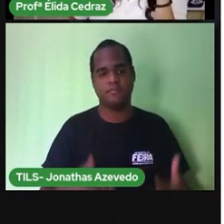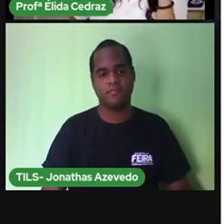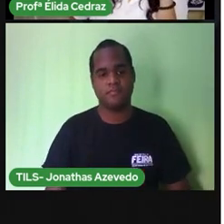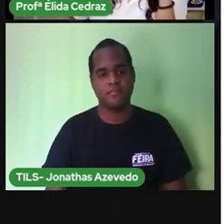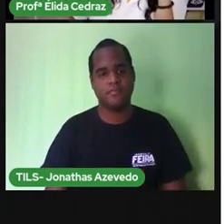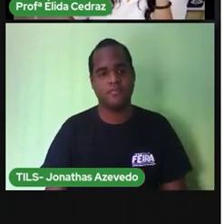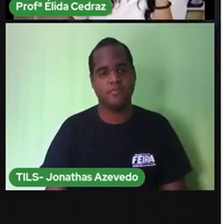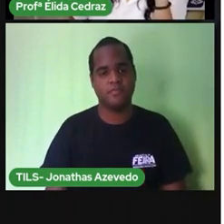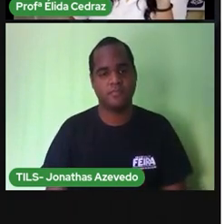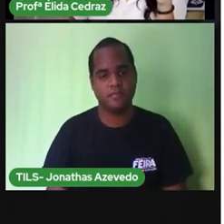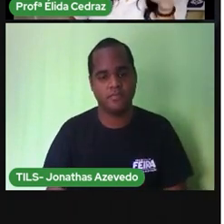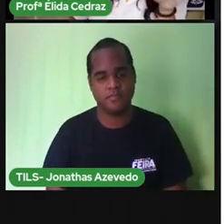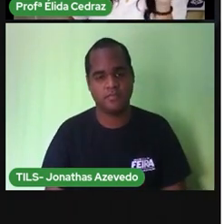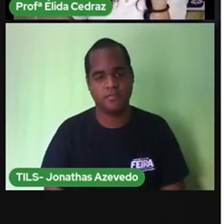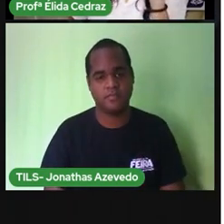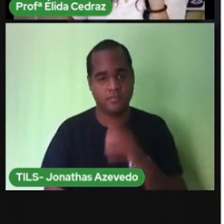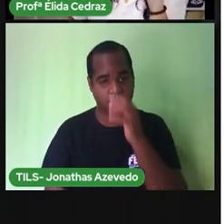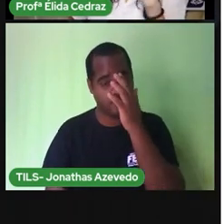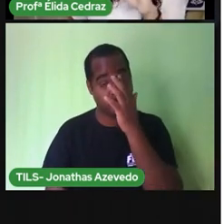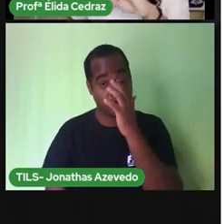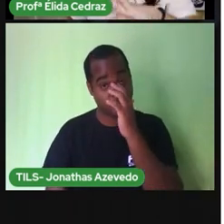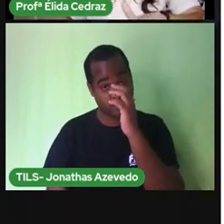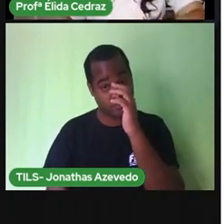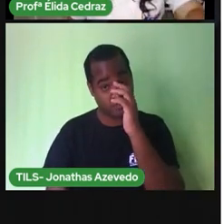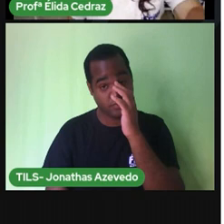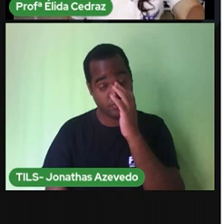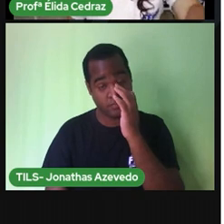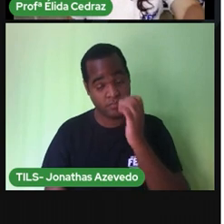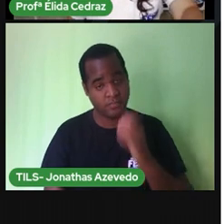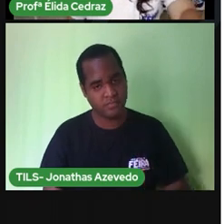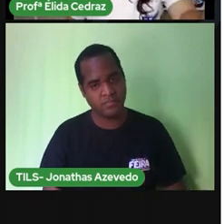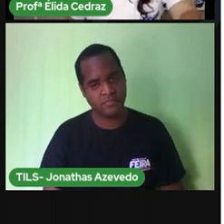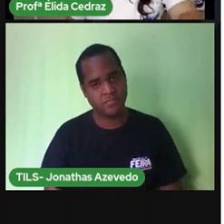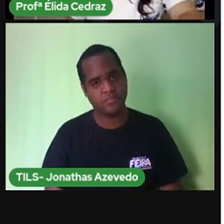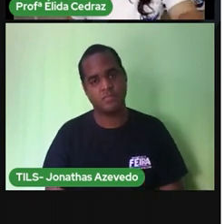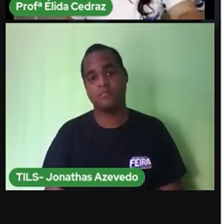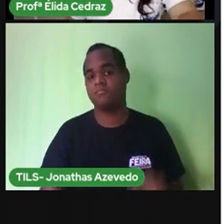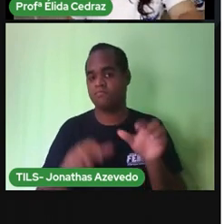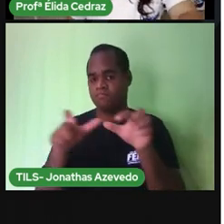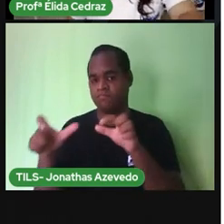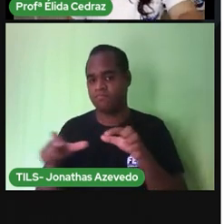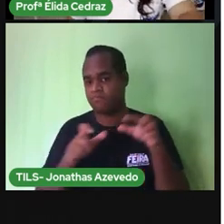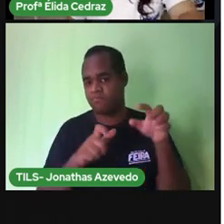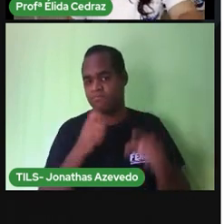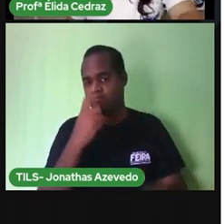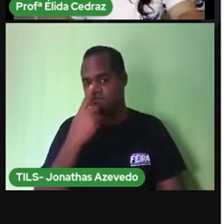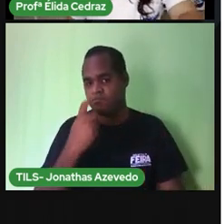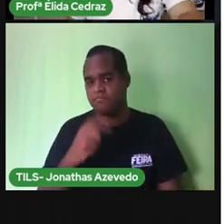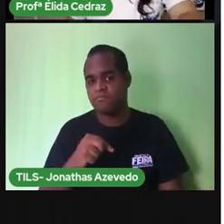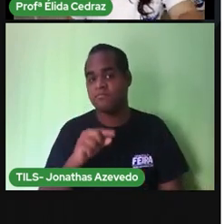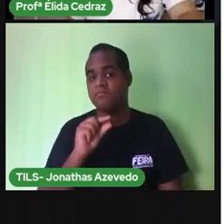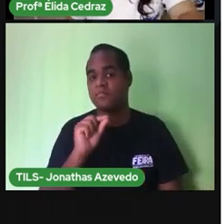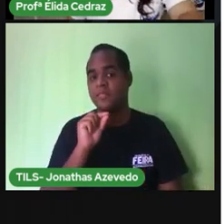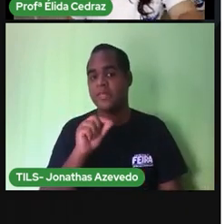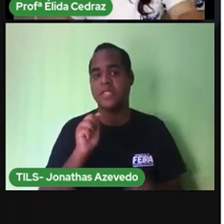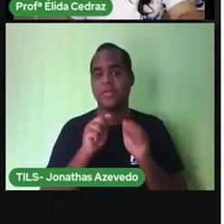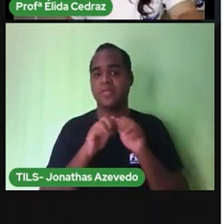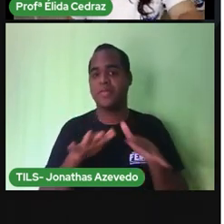olha pra situação dessa rua tem lixeiras mas o lixo tá todo espalhado